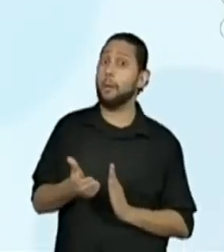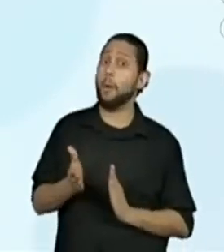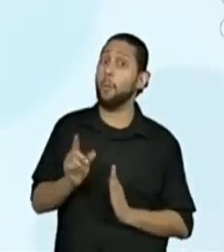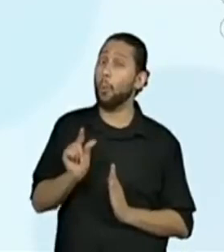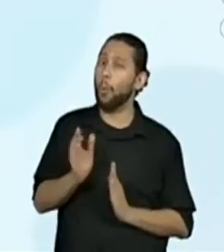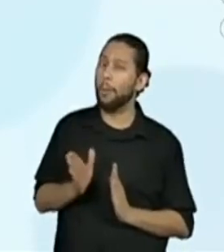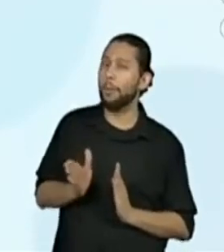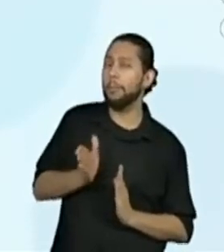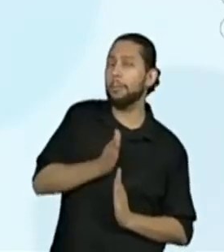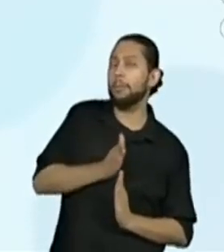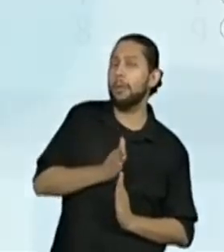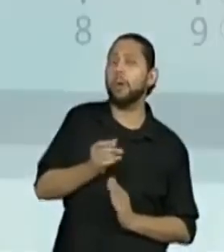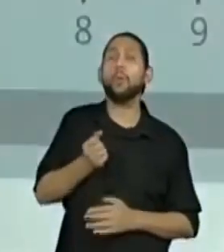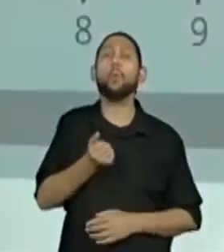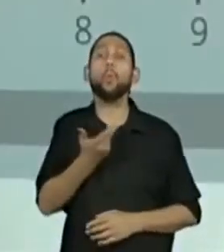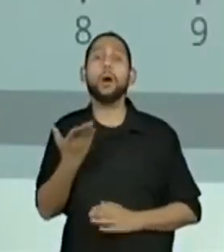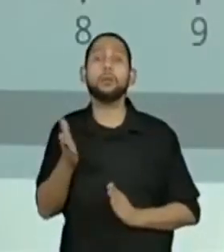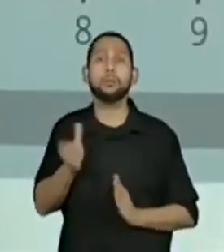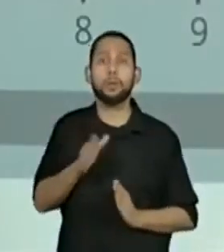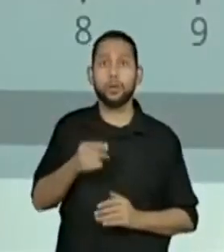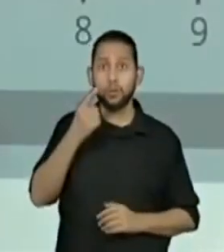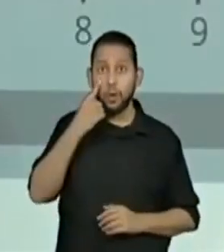6, atenção.